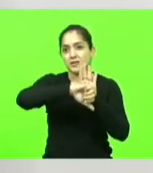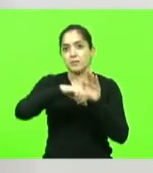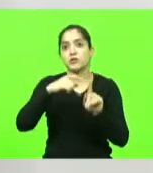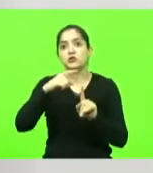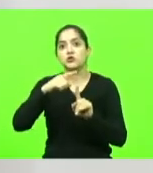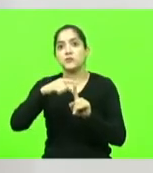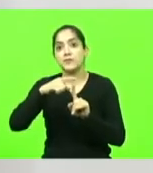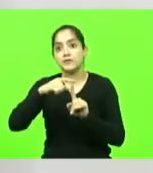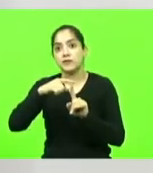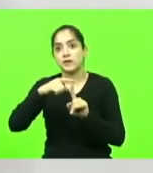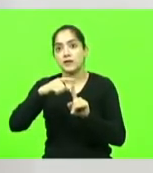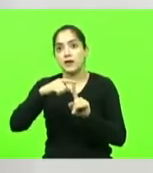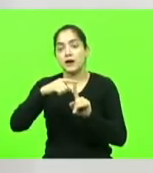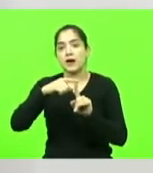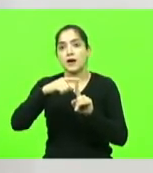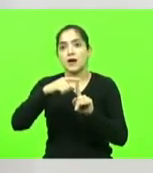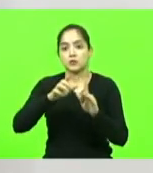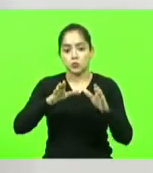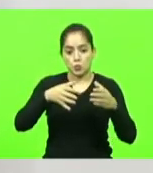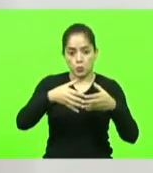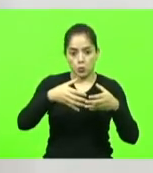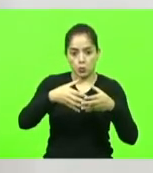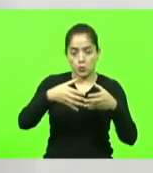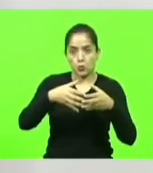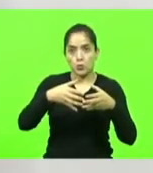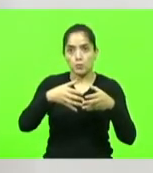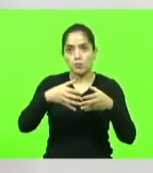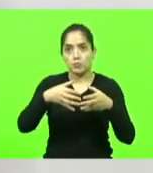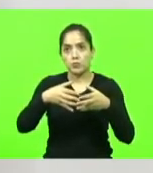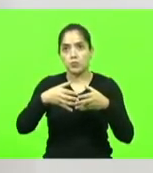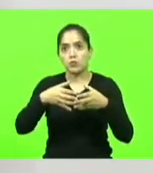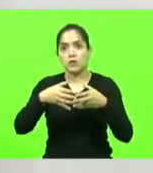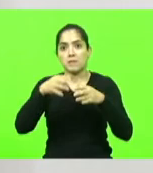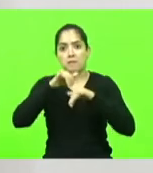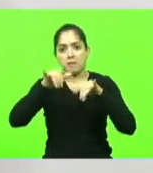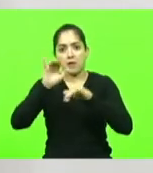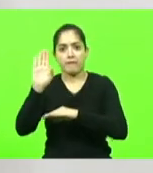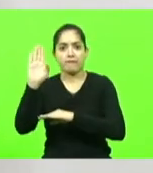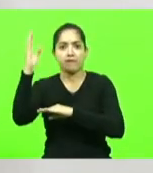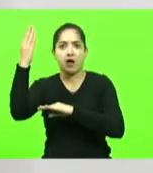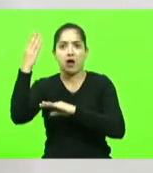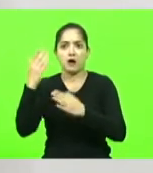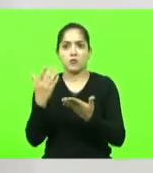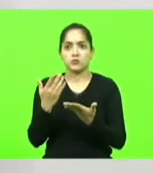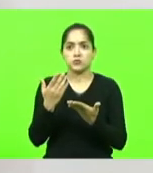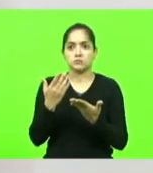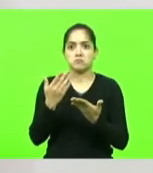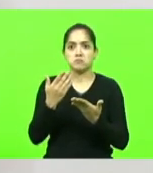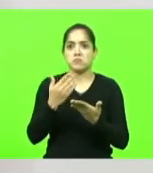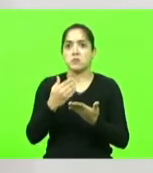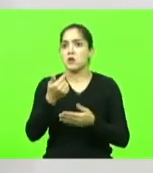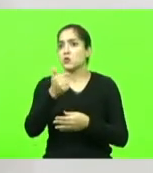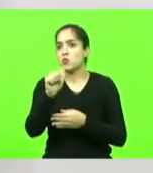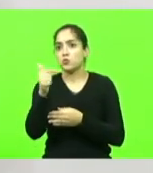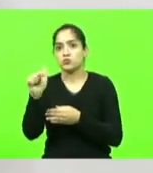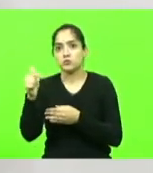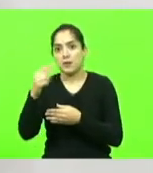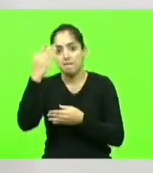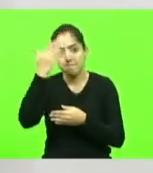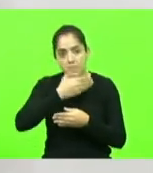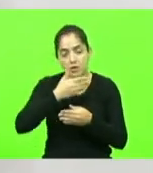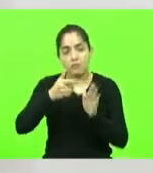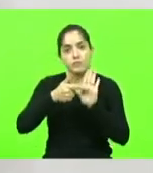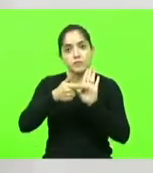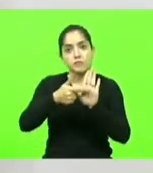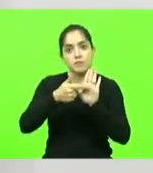milícia digital e nem fake news, não existe, me aprove, me mostre